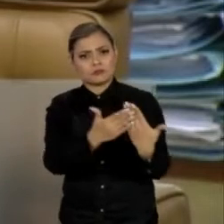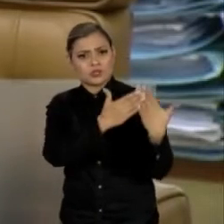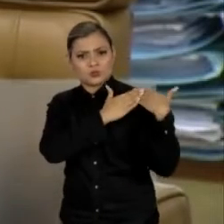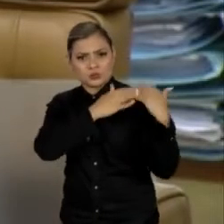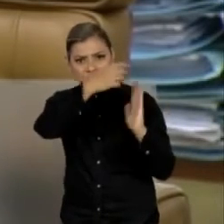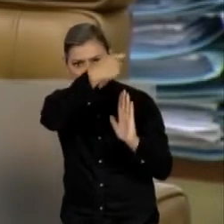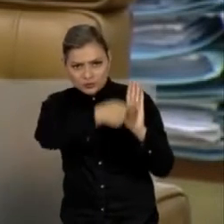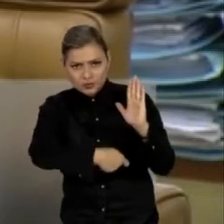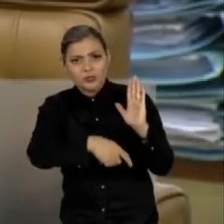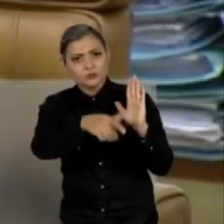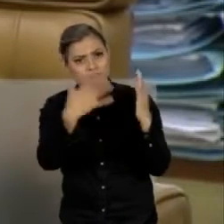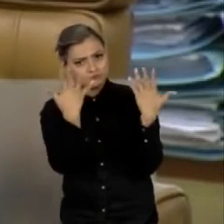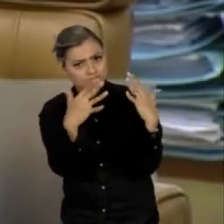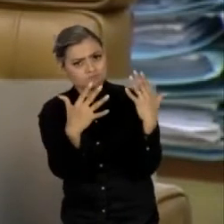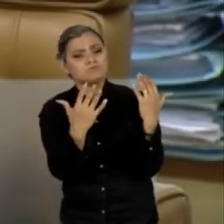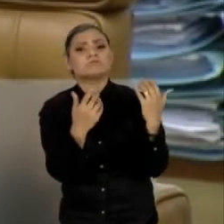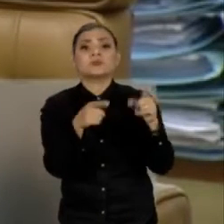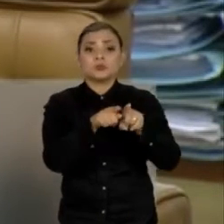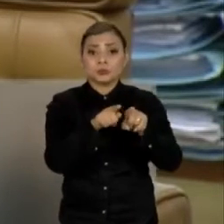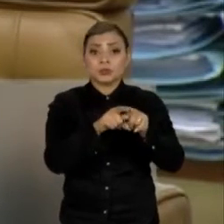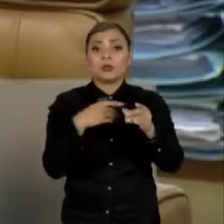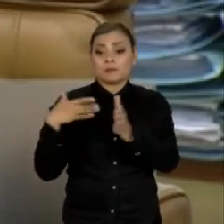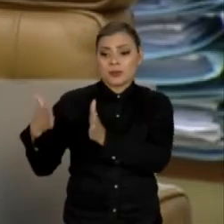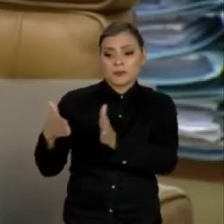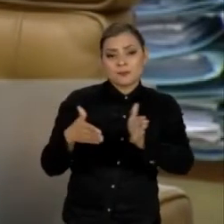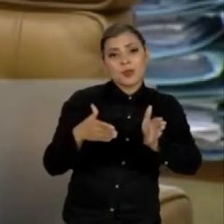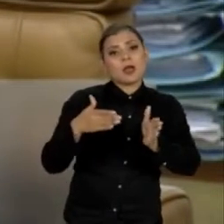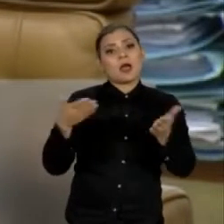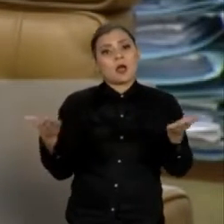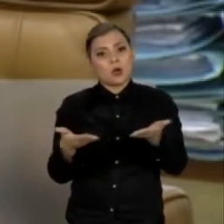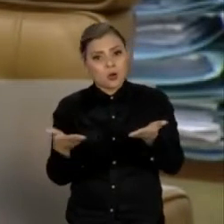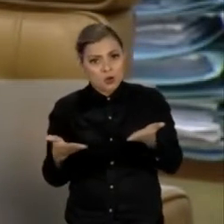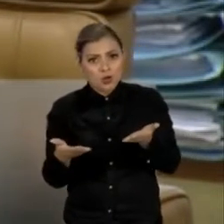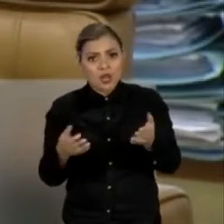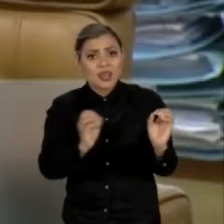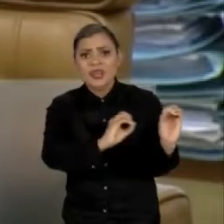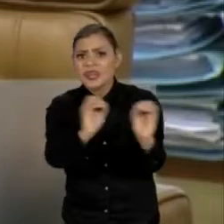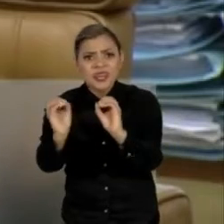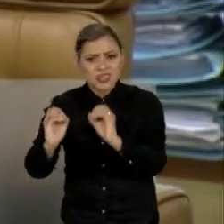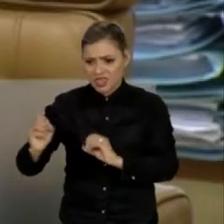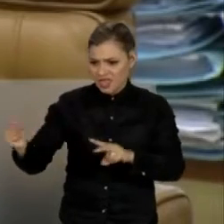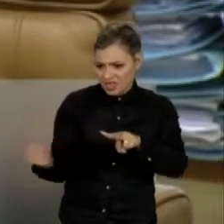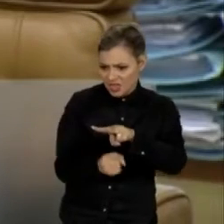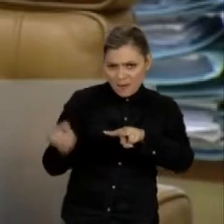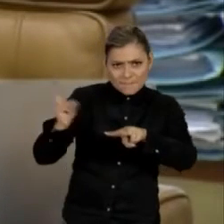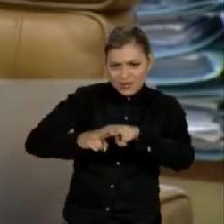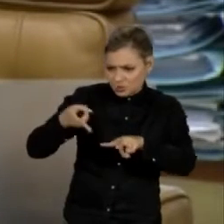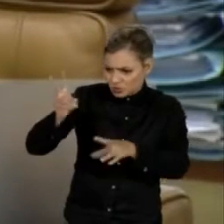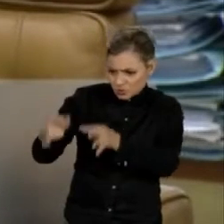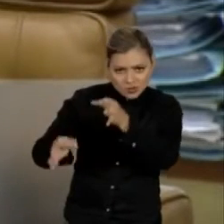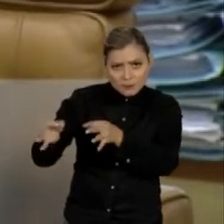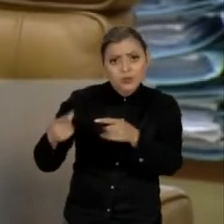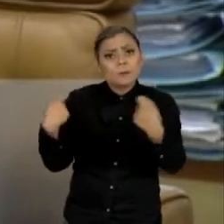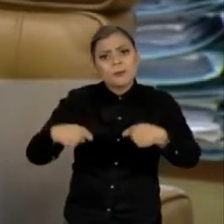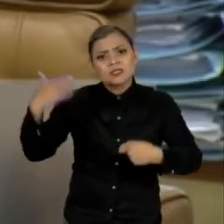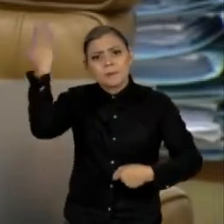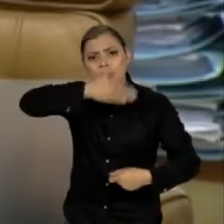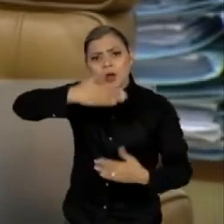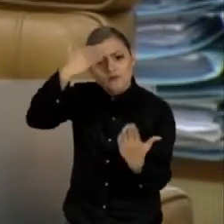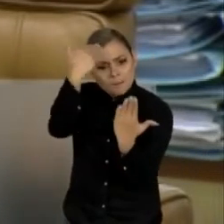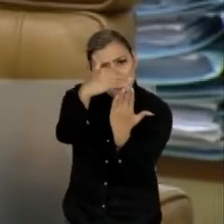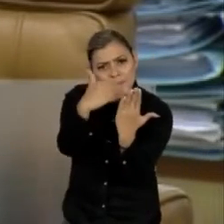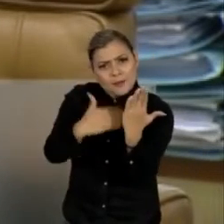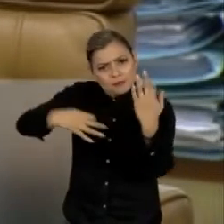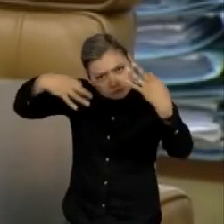uma vez, para julgar procedente o pedido desta DC, determinando que ninguém poderá ser preso se não em flagrante delito ou por ordem escrita e